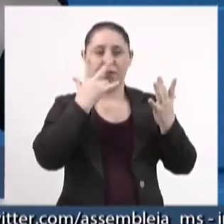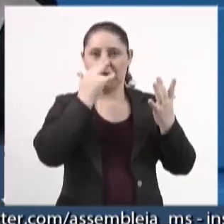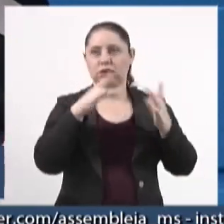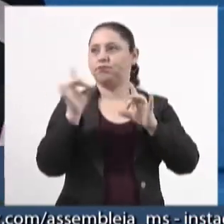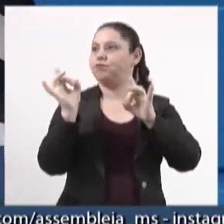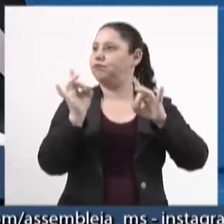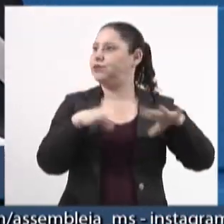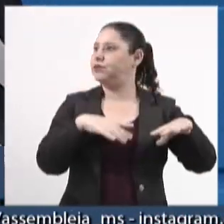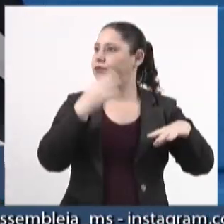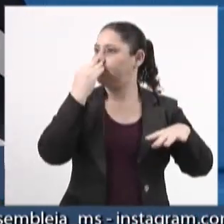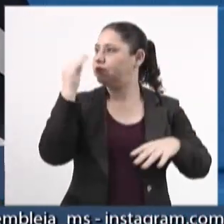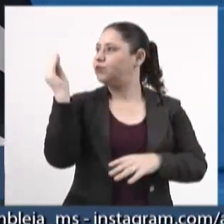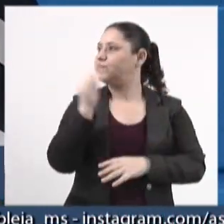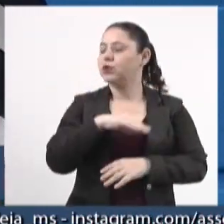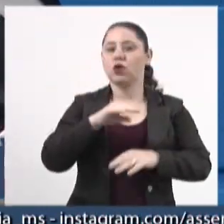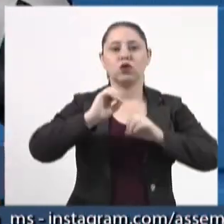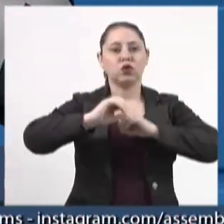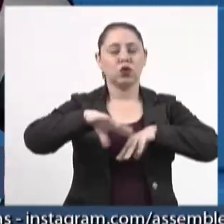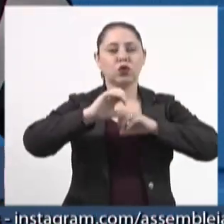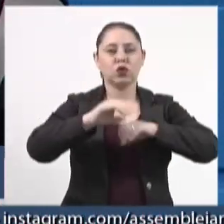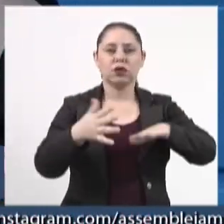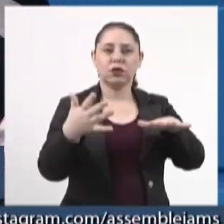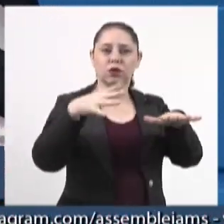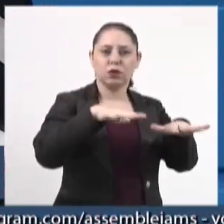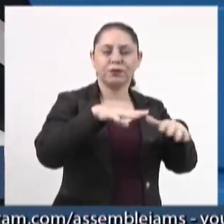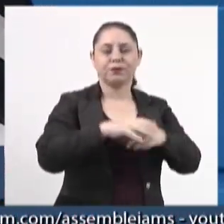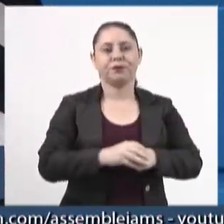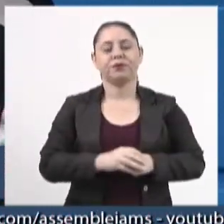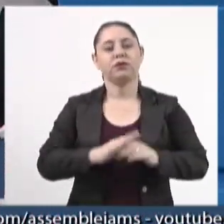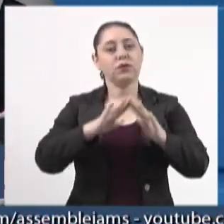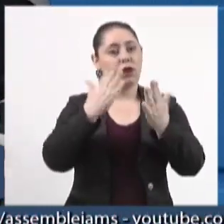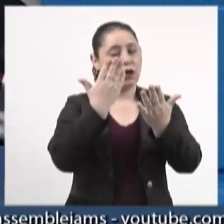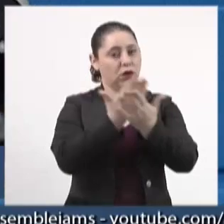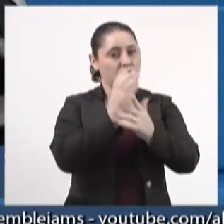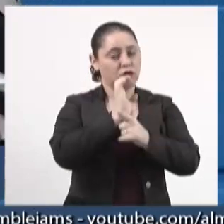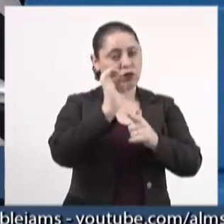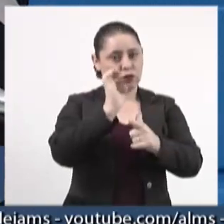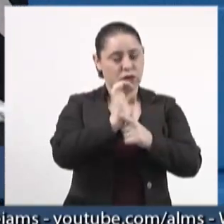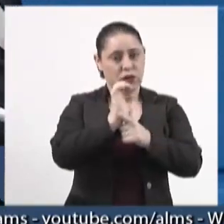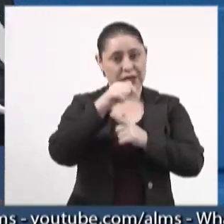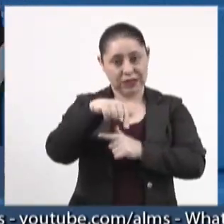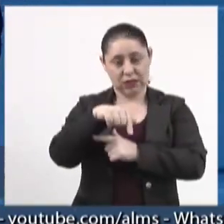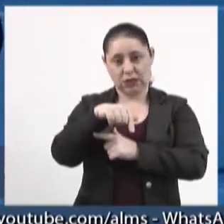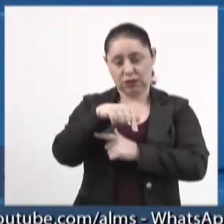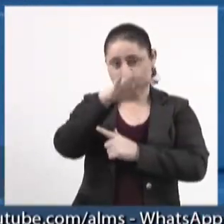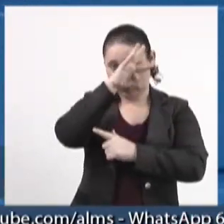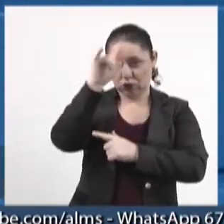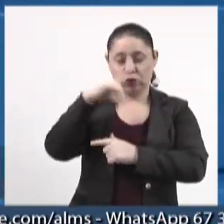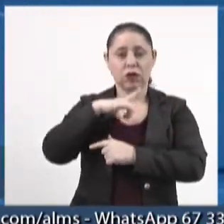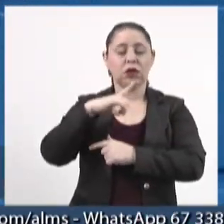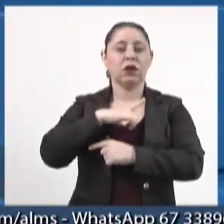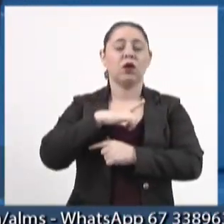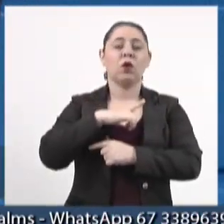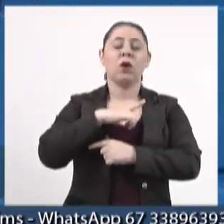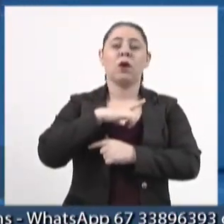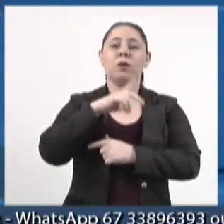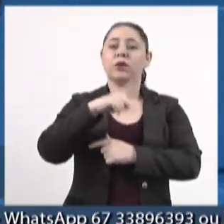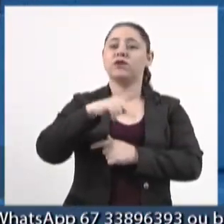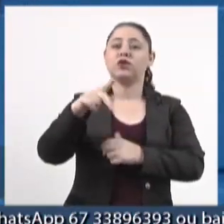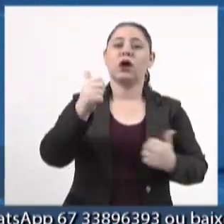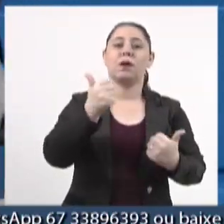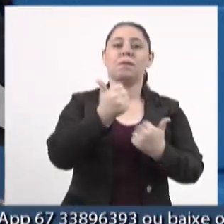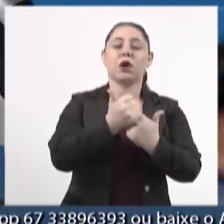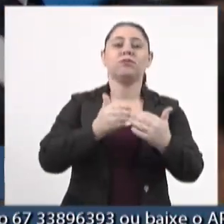desmonte na educação inclusiva. Em Mato Grosso do Sul, na Rede Estadual, nós fizemos um levantamento e hoje o professor apoio,